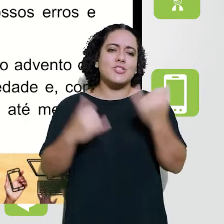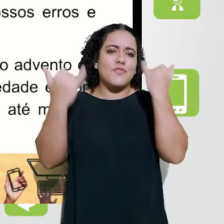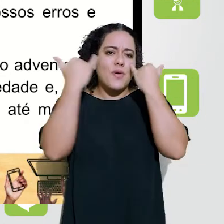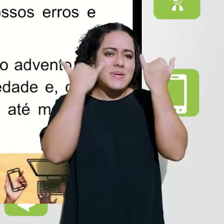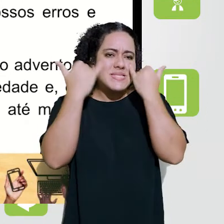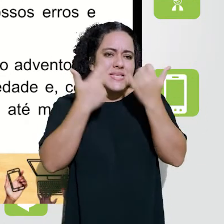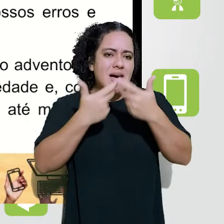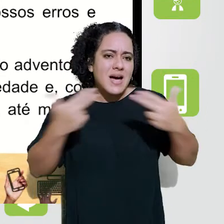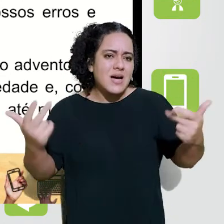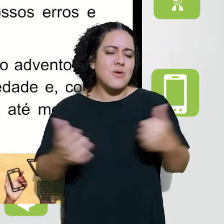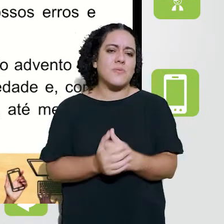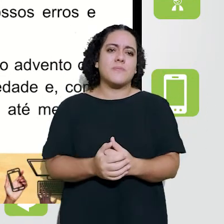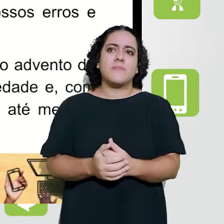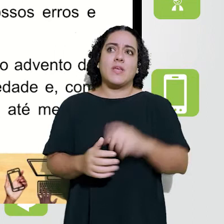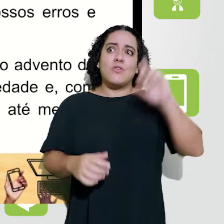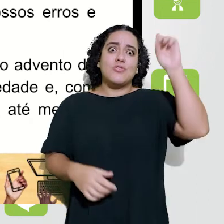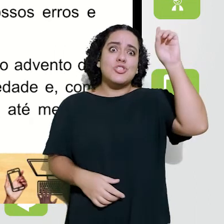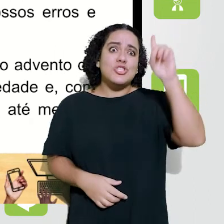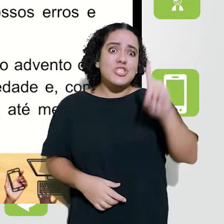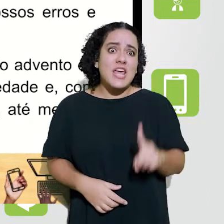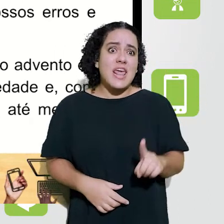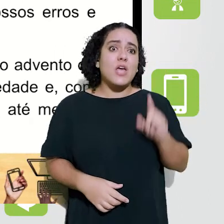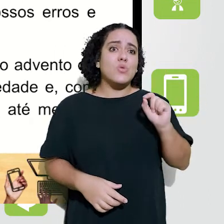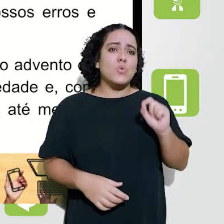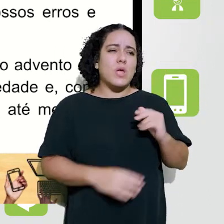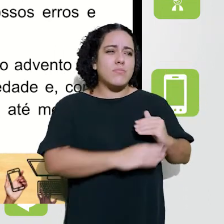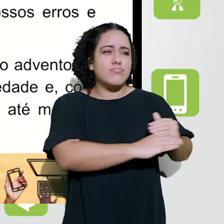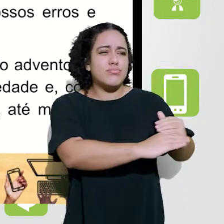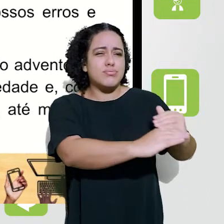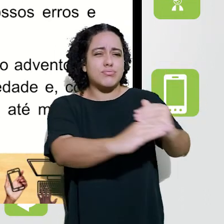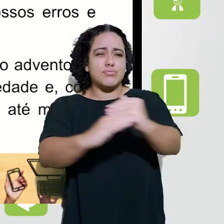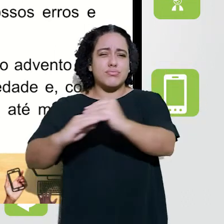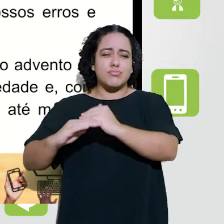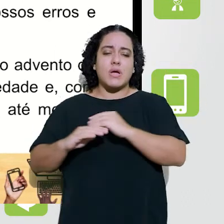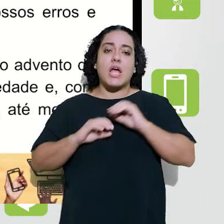universalização da educação, do direito à educação,